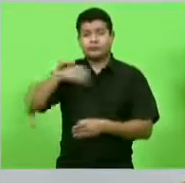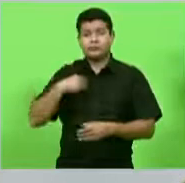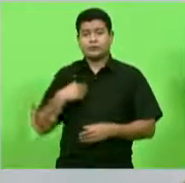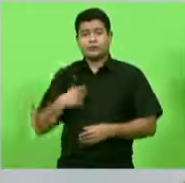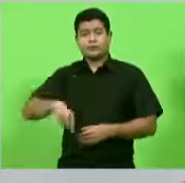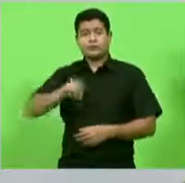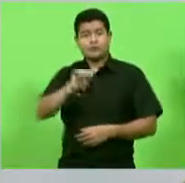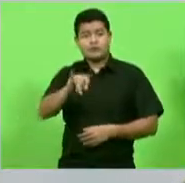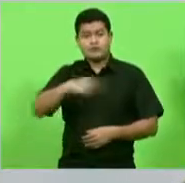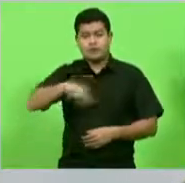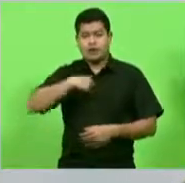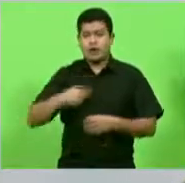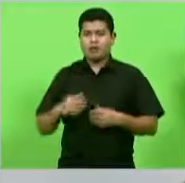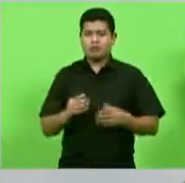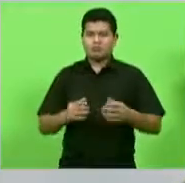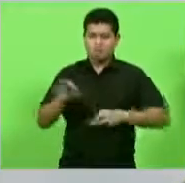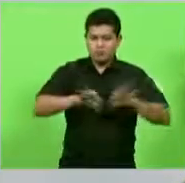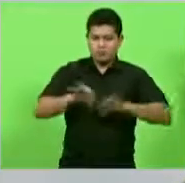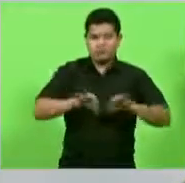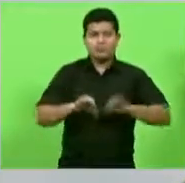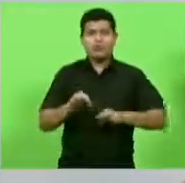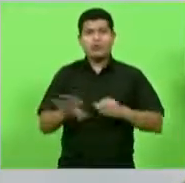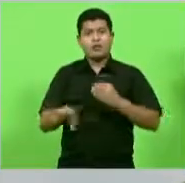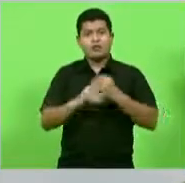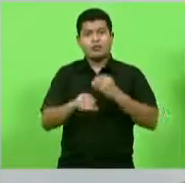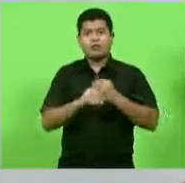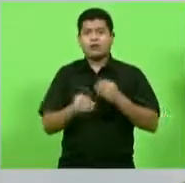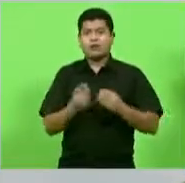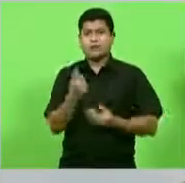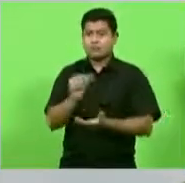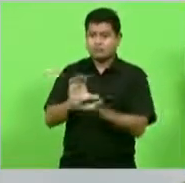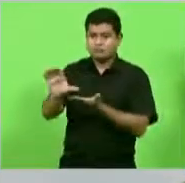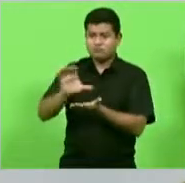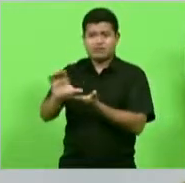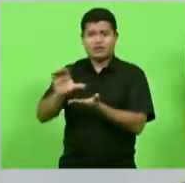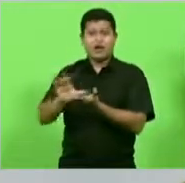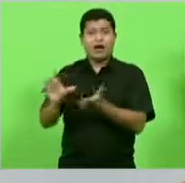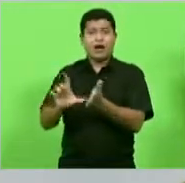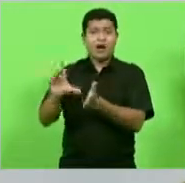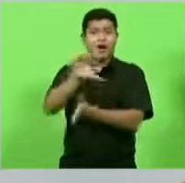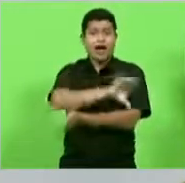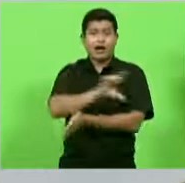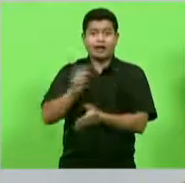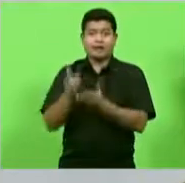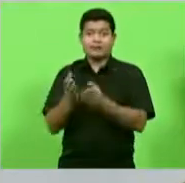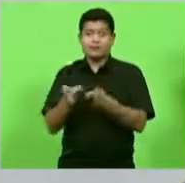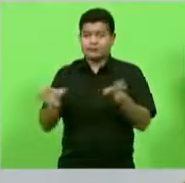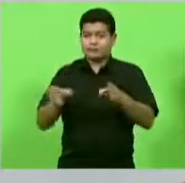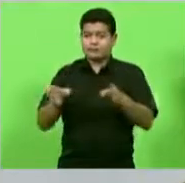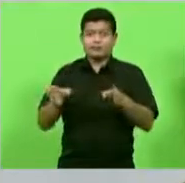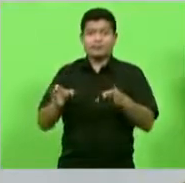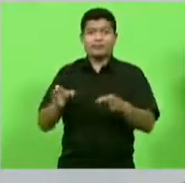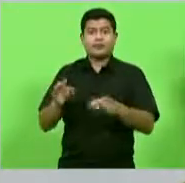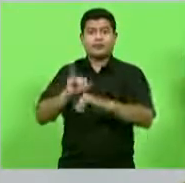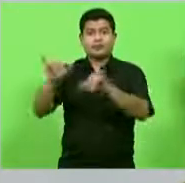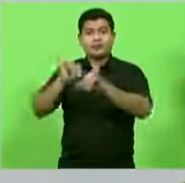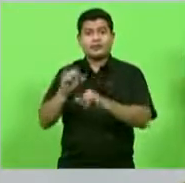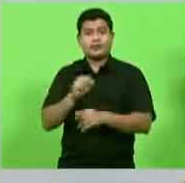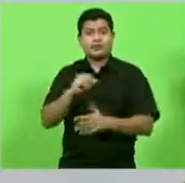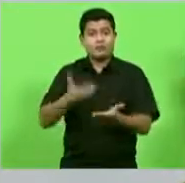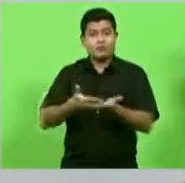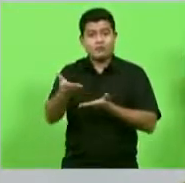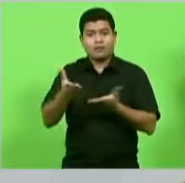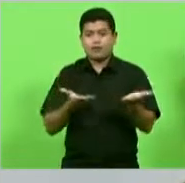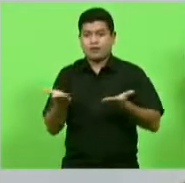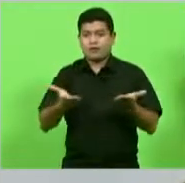das eleições trava tudo e mesmo depositada 3 meses antes das eleições se não abrir o certame listatório trava também